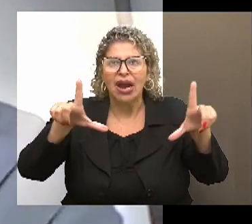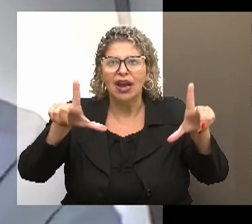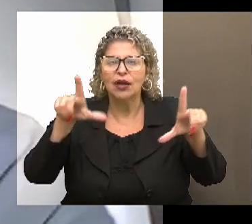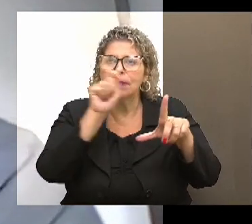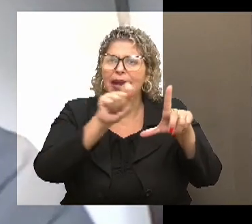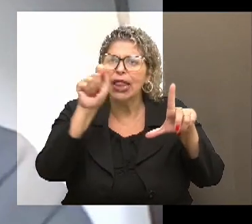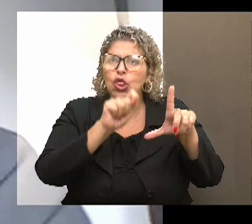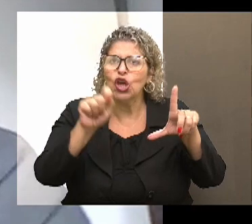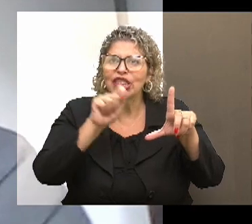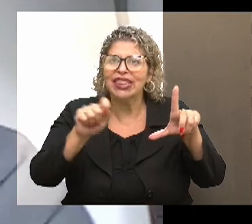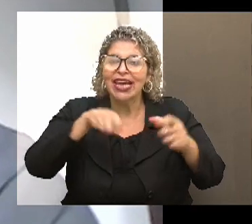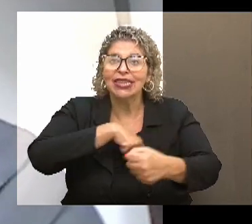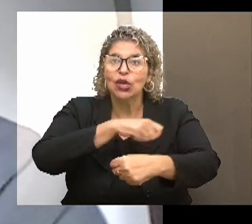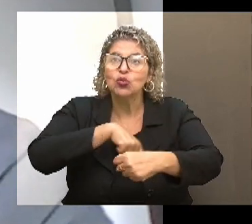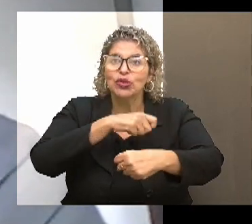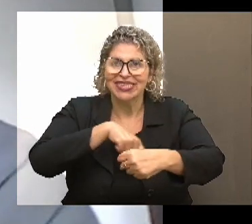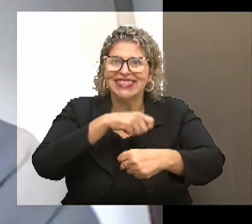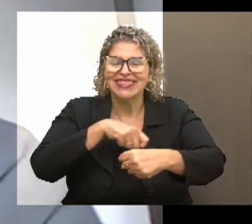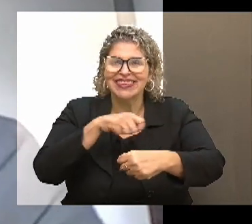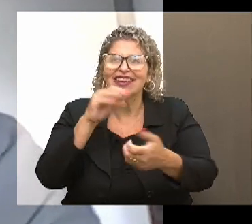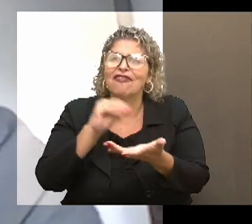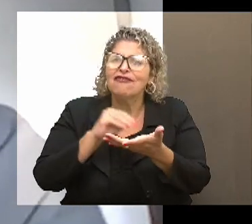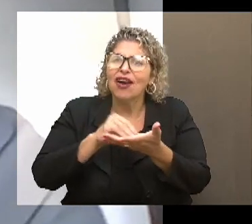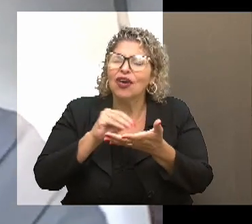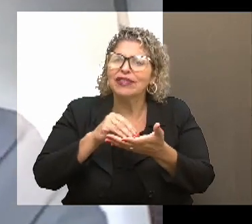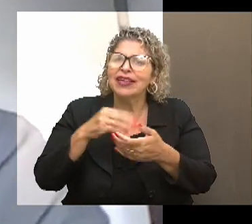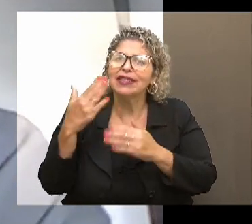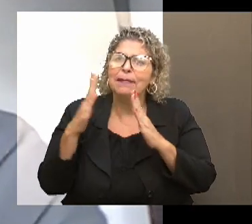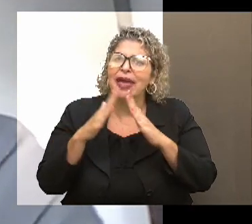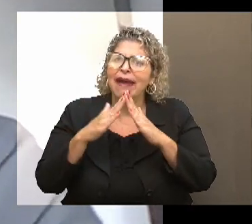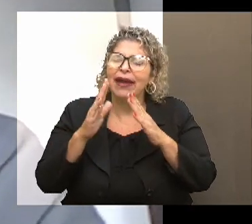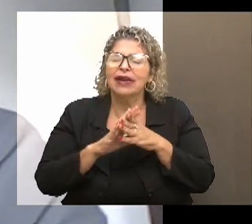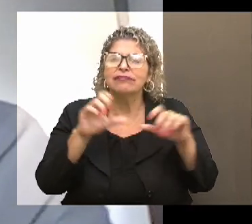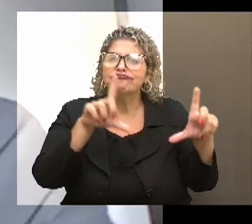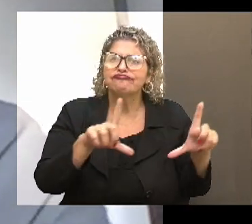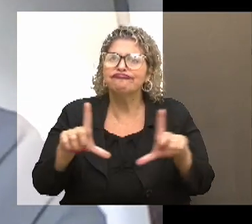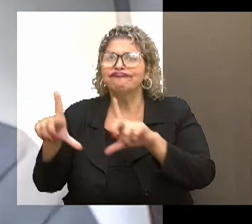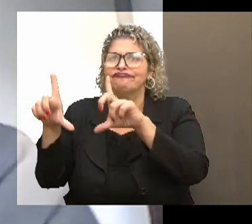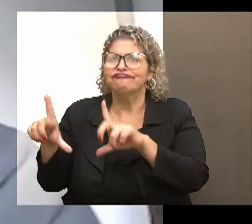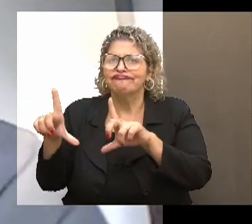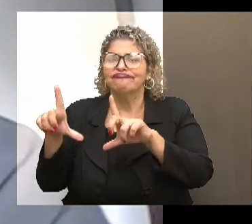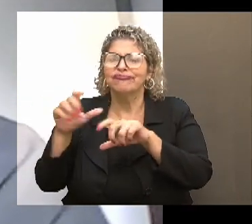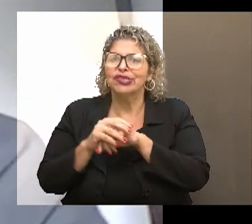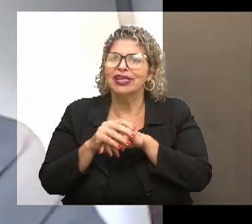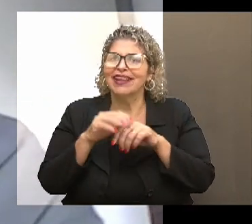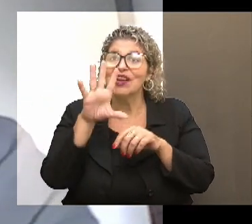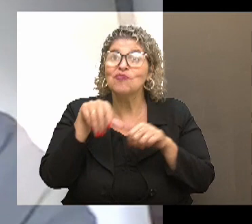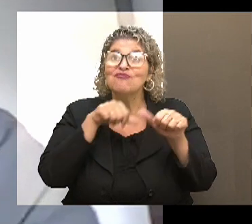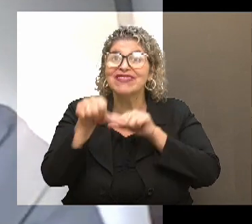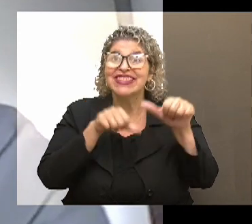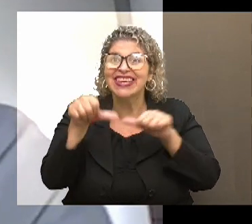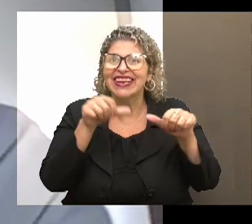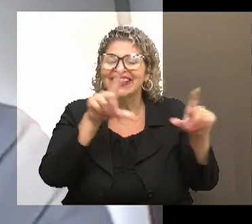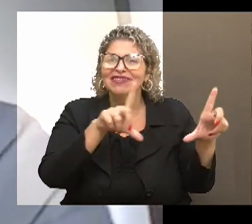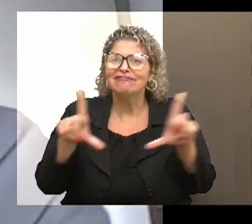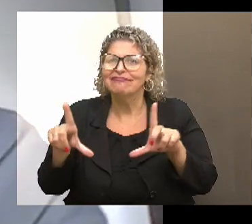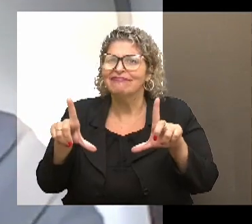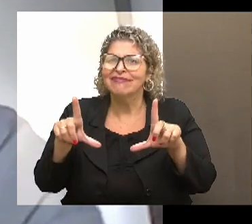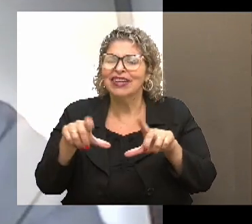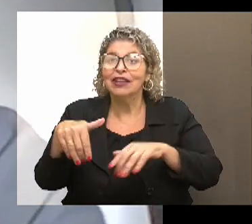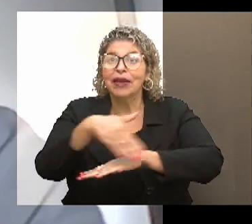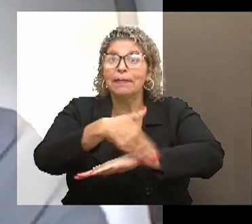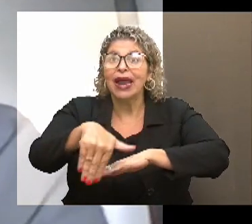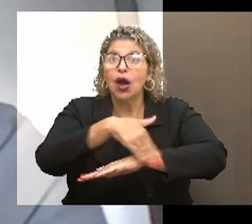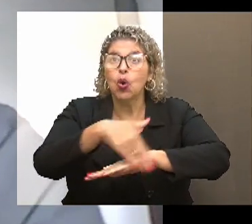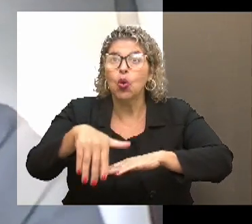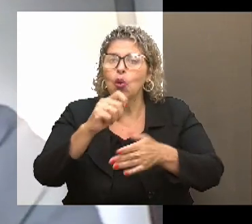para anotar as coisas e tenho que comprar no super, para ter uma noção mais ou menos. Tirei da parede, minha mãe quase quis me matar, mas depois devolvi, e levei para a rua